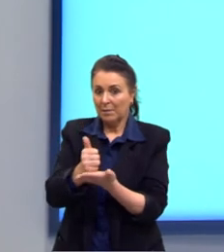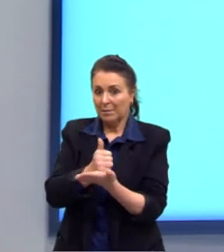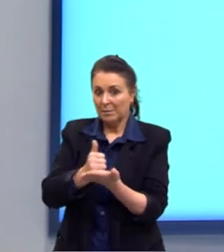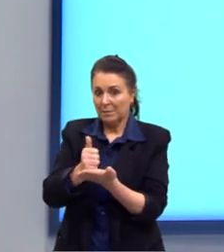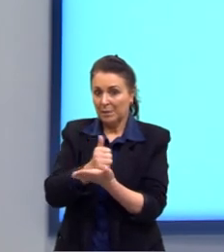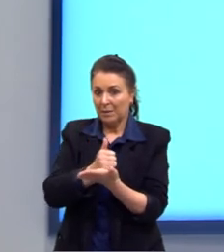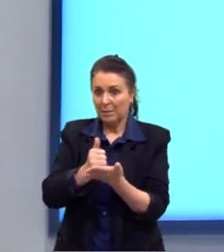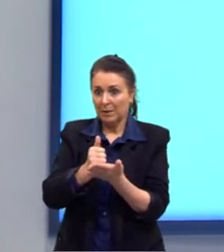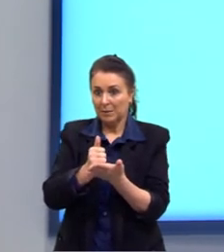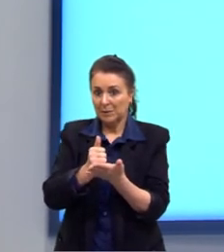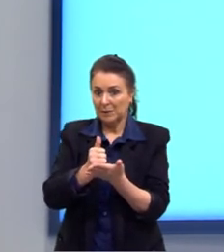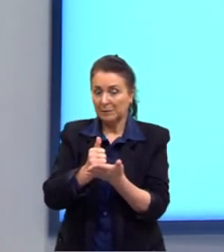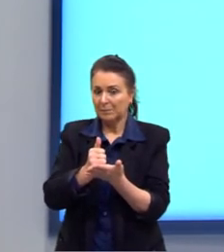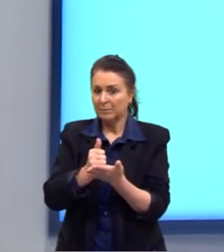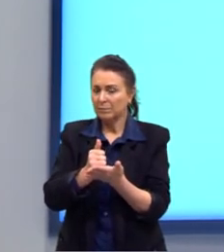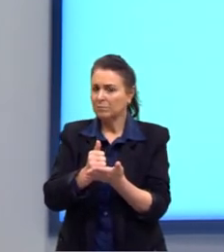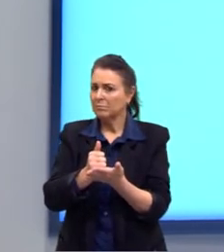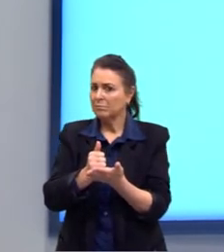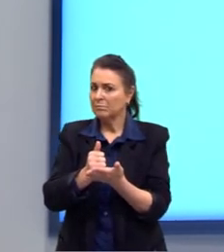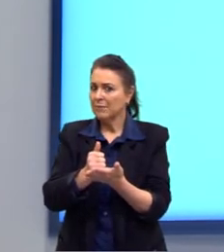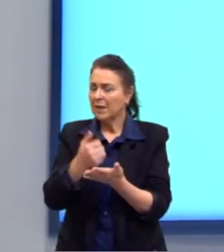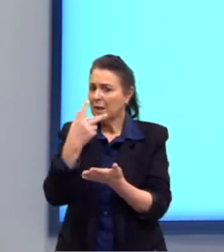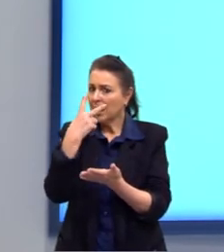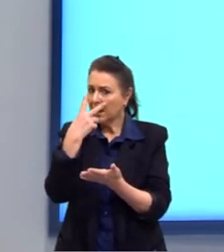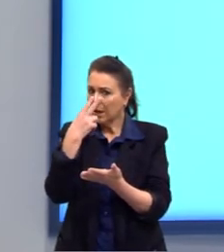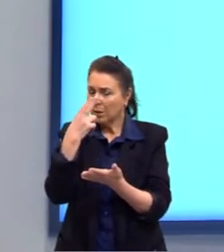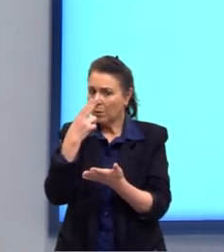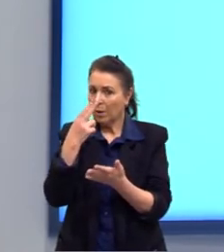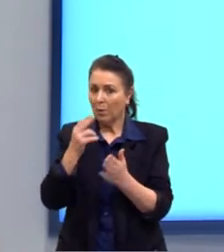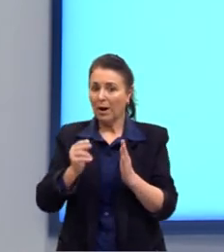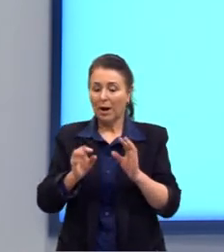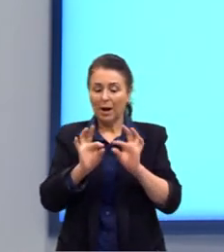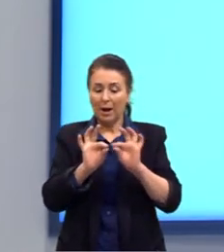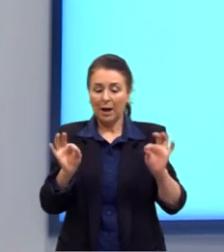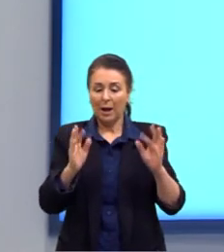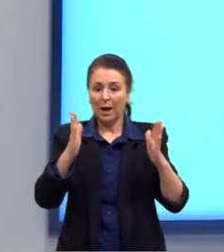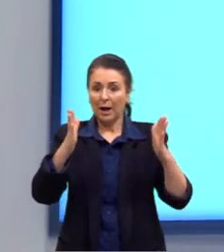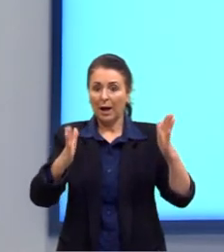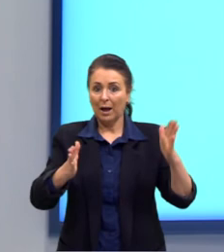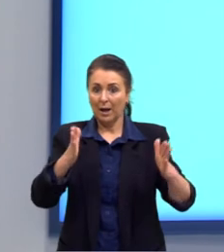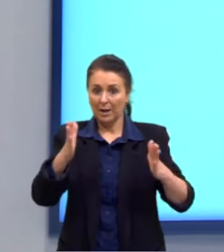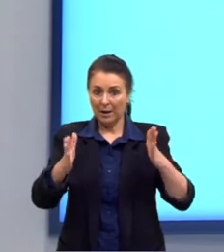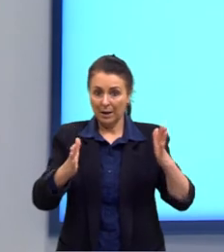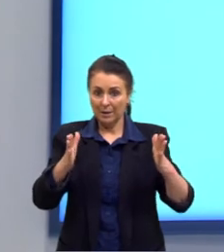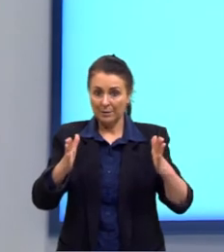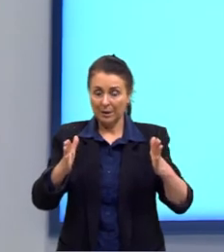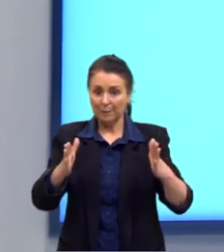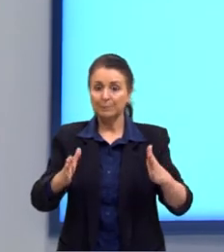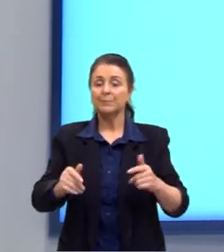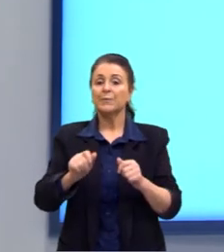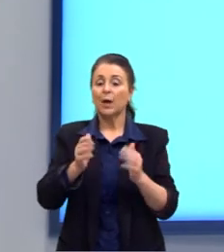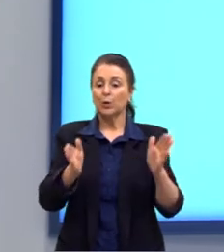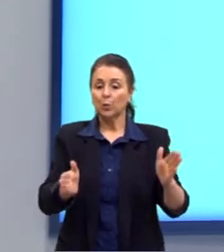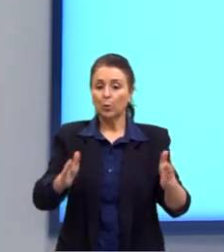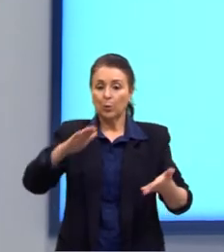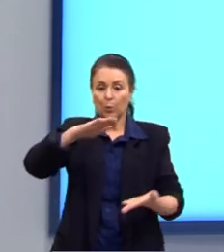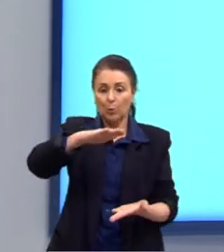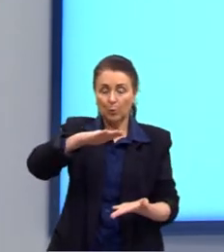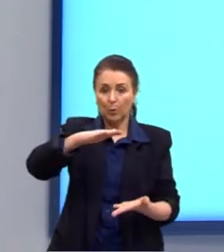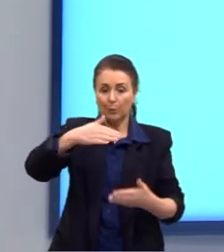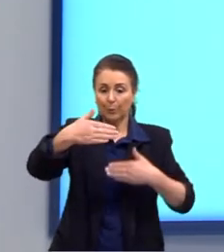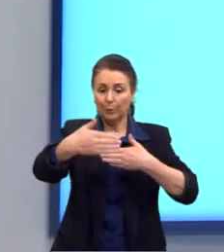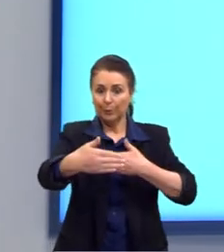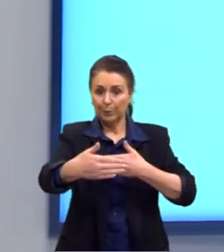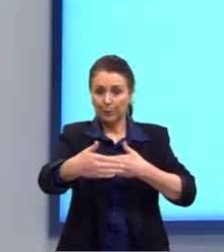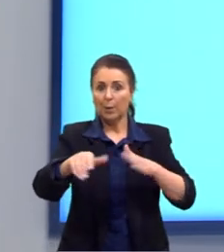seria exatamente ali a aresta do nosso cubo menor e a base maior